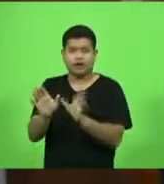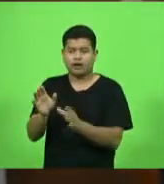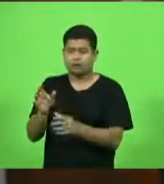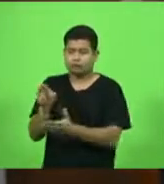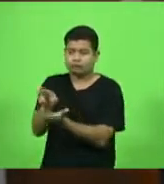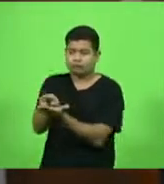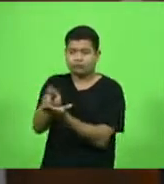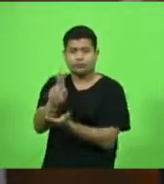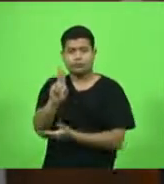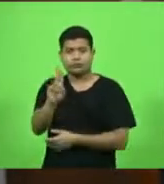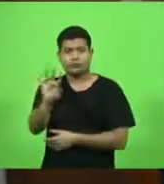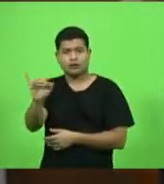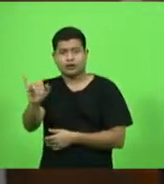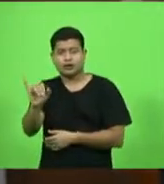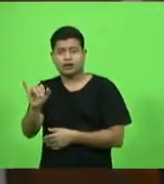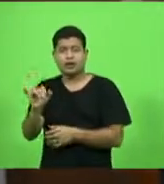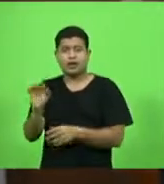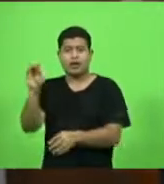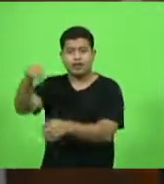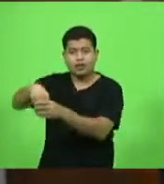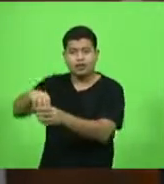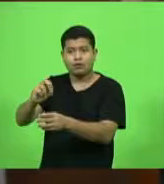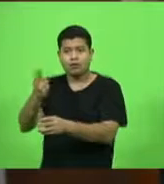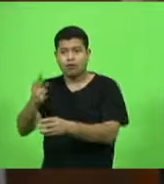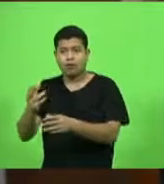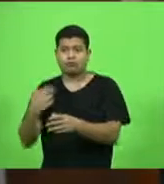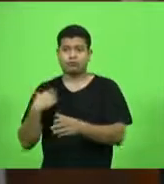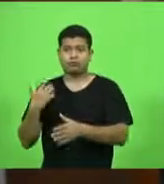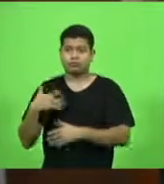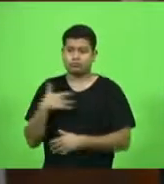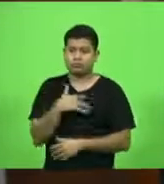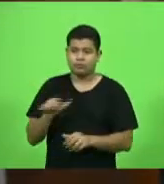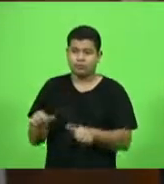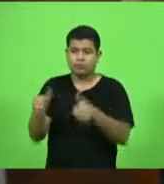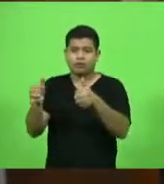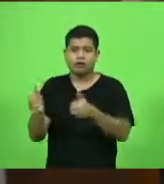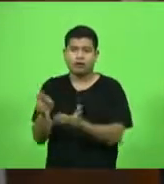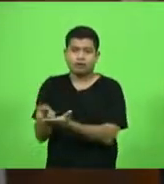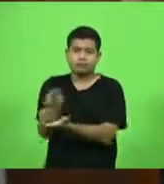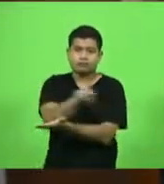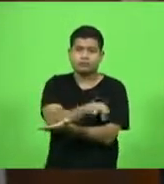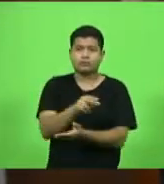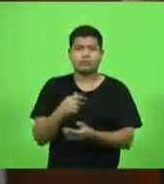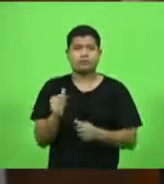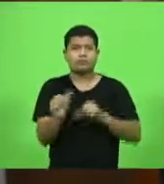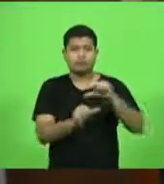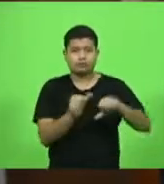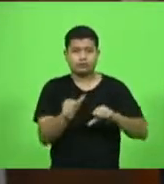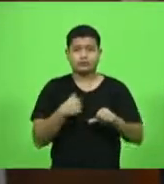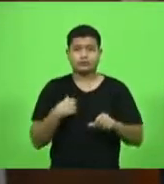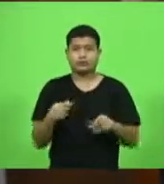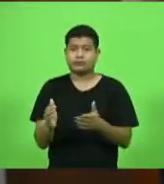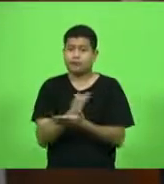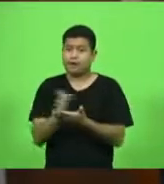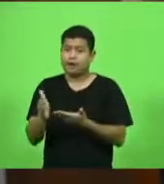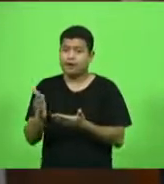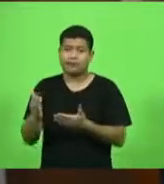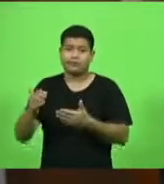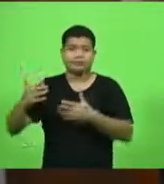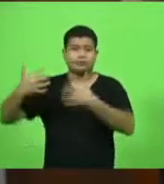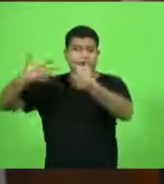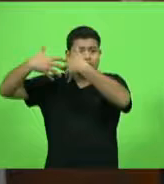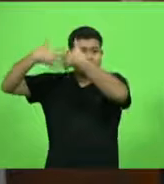nessa fase dessa pandemia e em outras tantas situações como paralisados cerebrais, outras